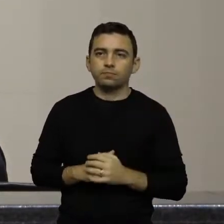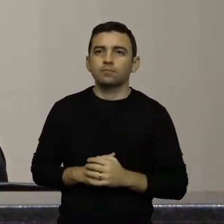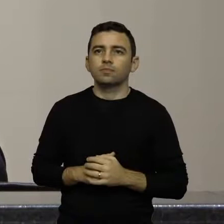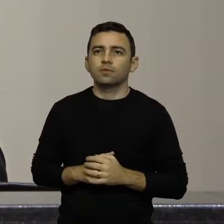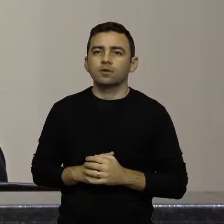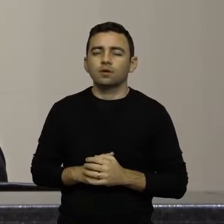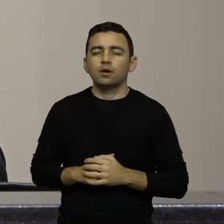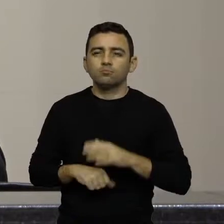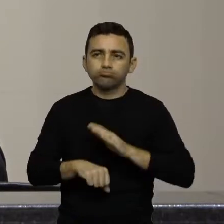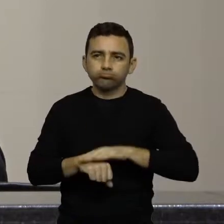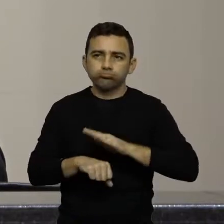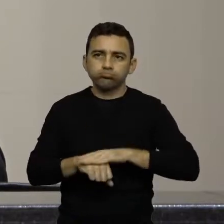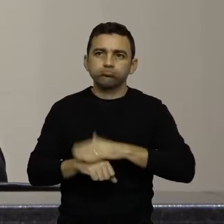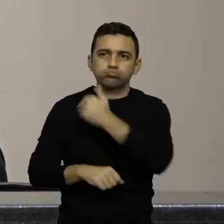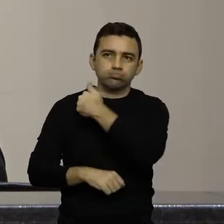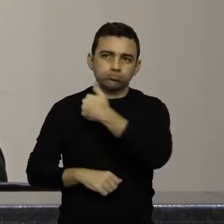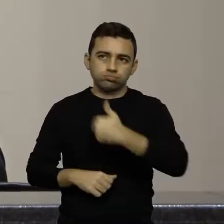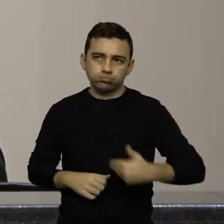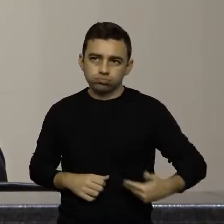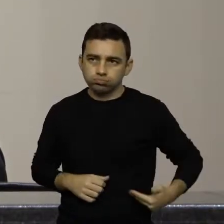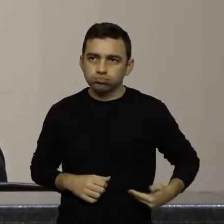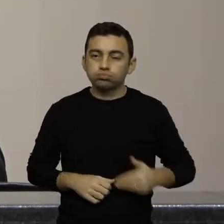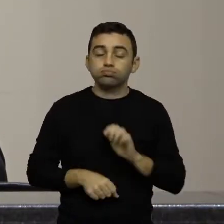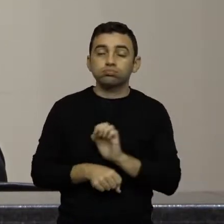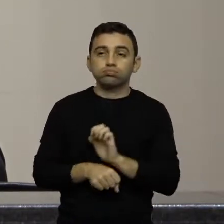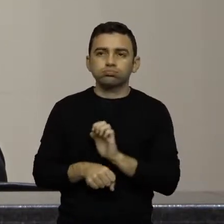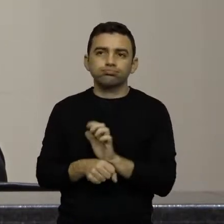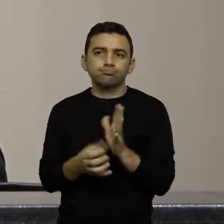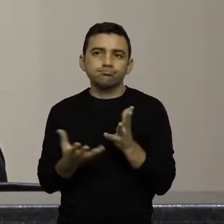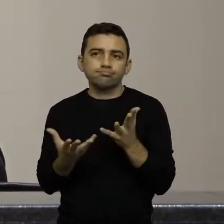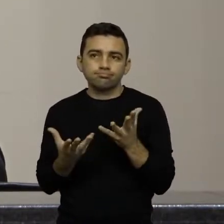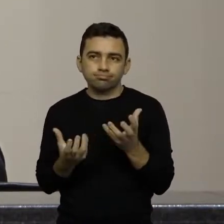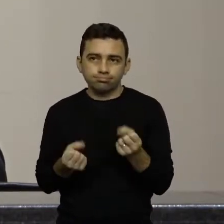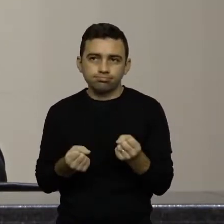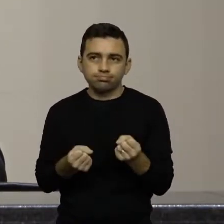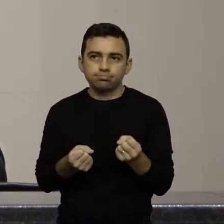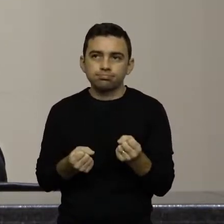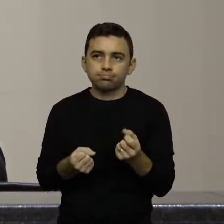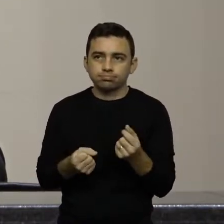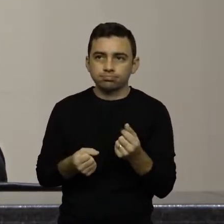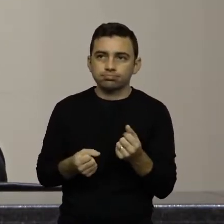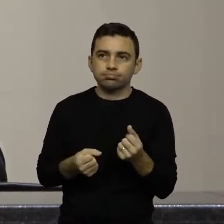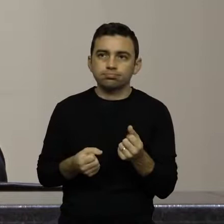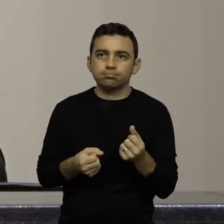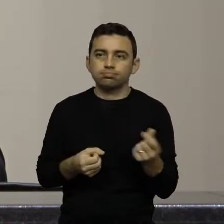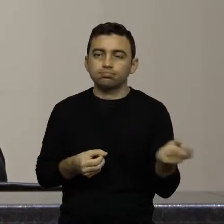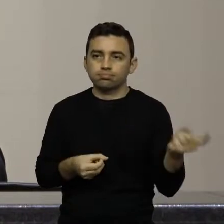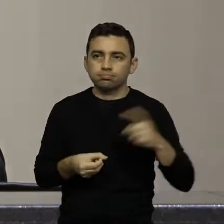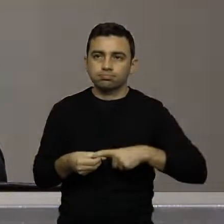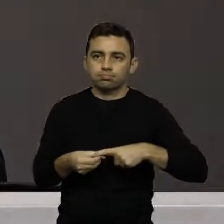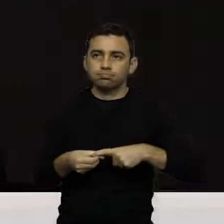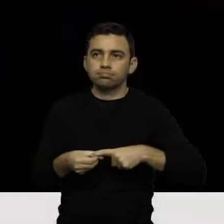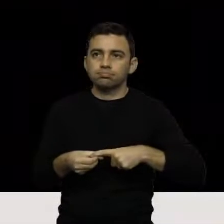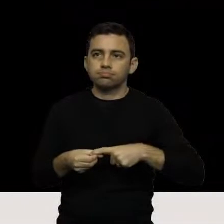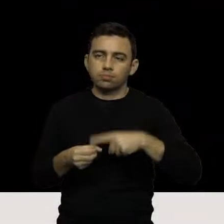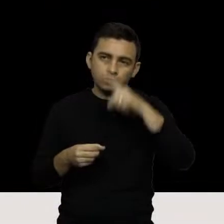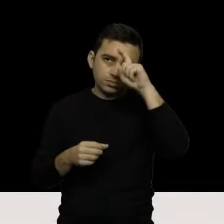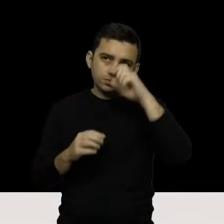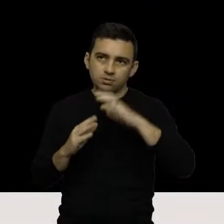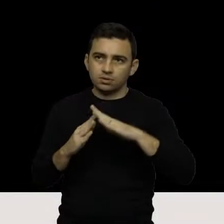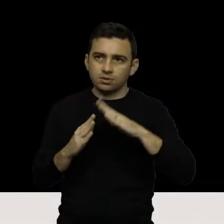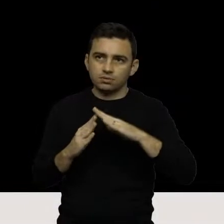Autor, governo do Estado, autoriza o ressarcimento a hospitais das diárias